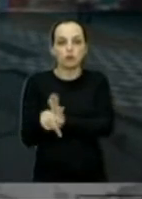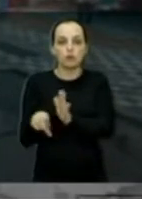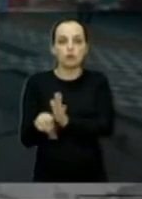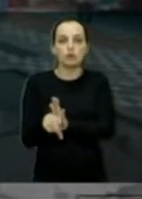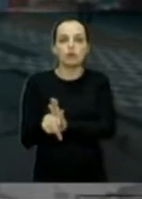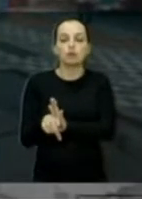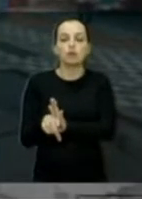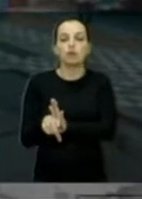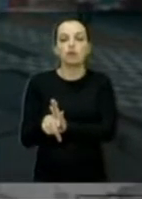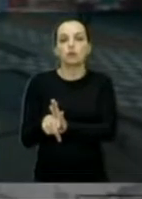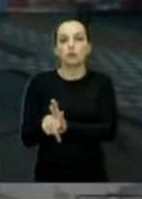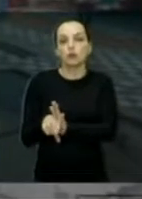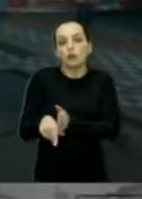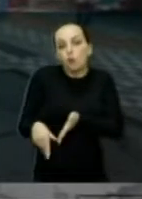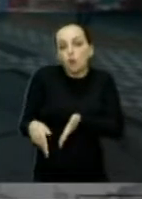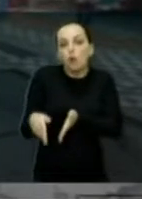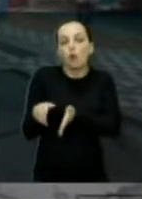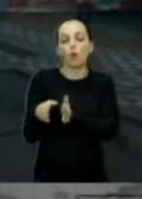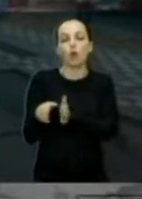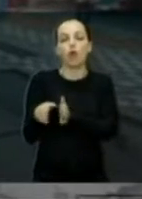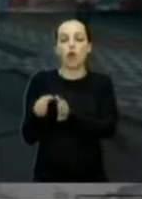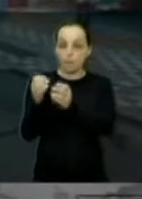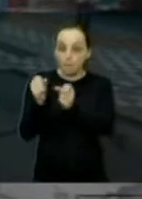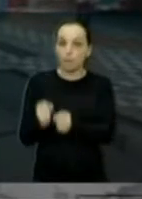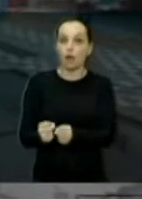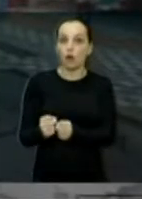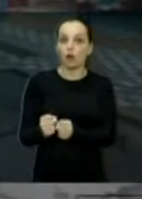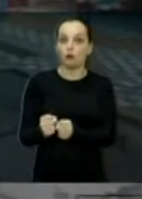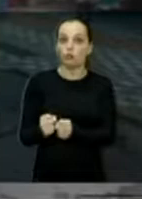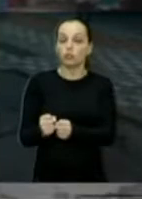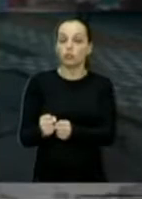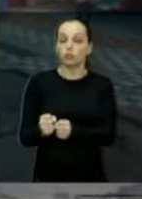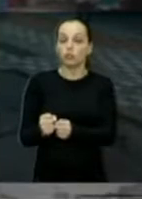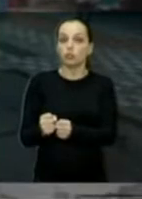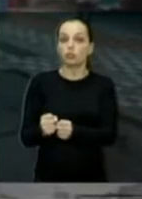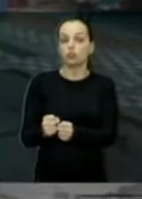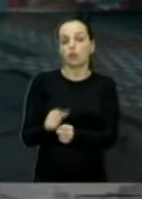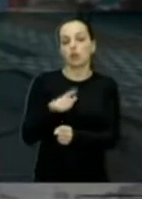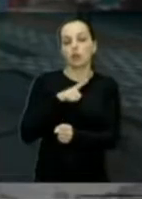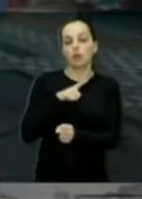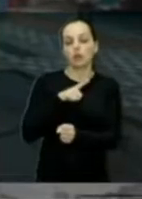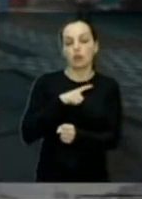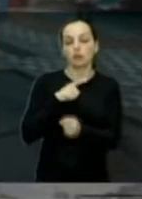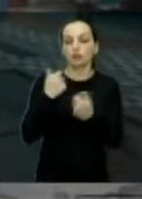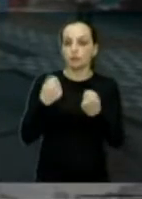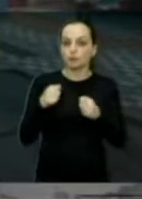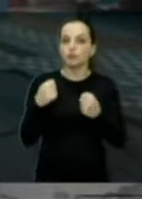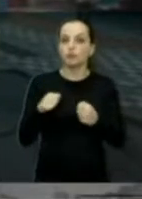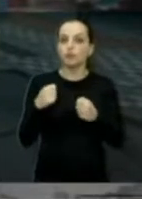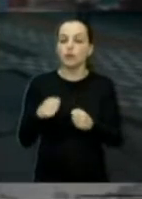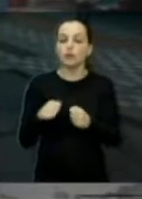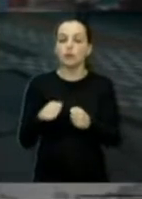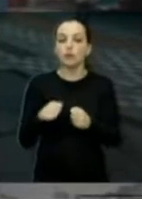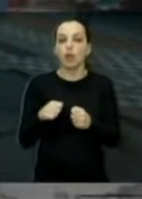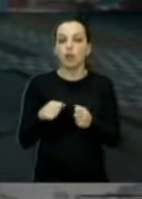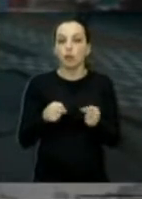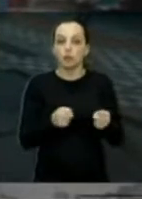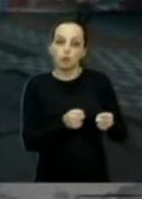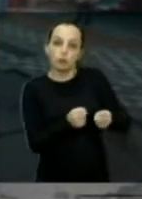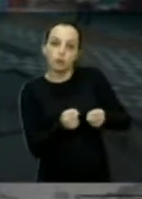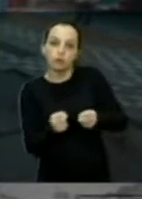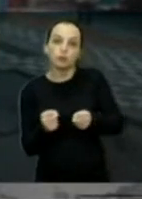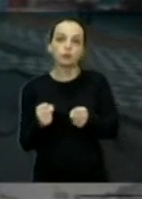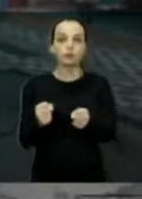permitido, você tinha que, logicamente, não tem uma outra maneira, a não ser passar